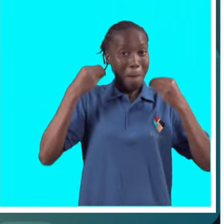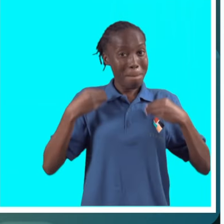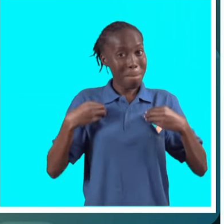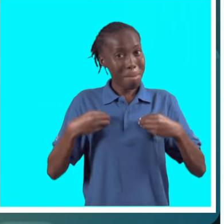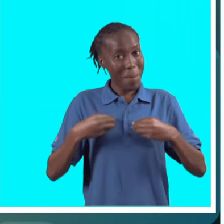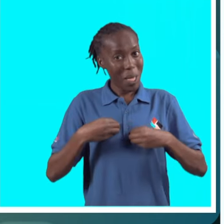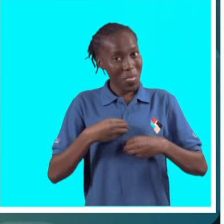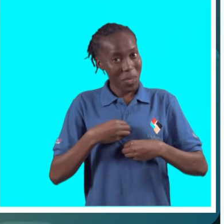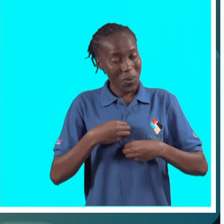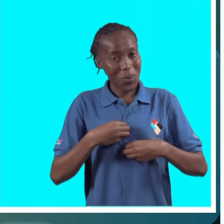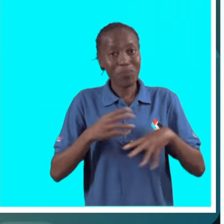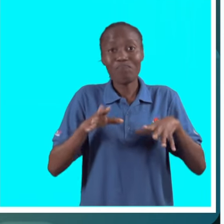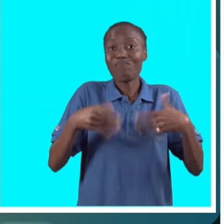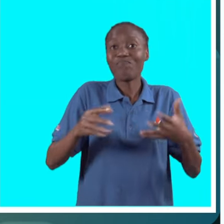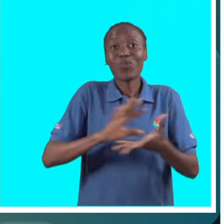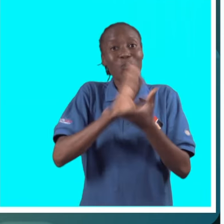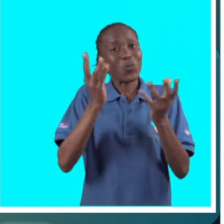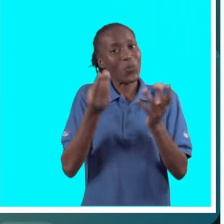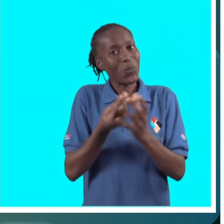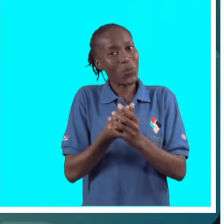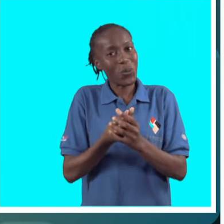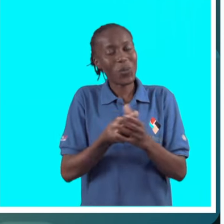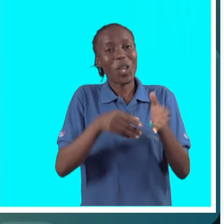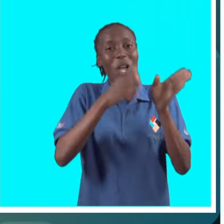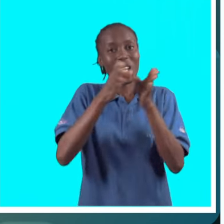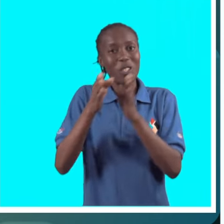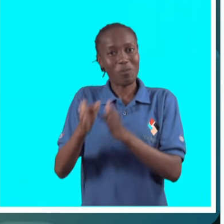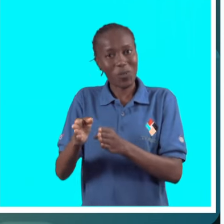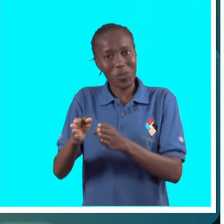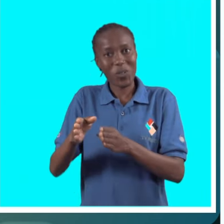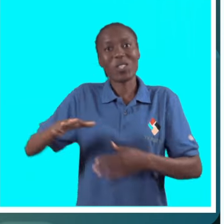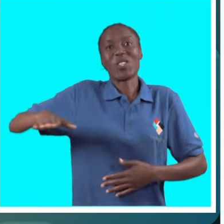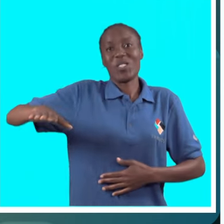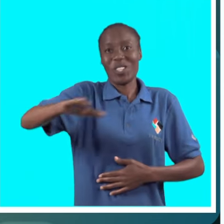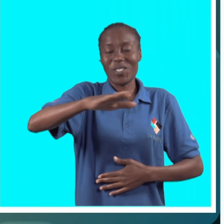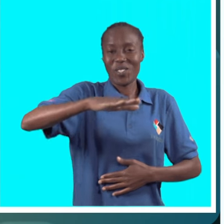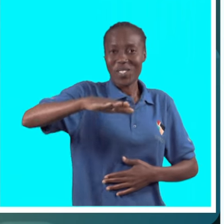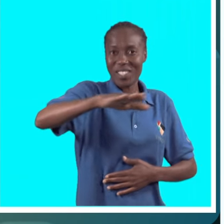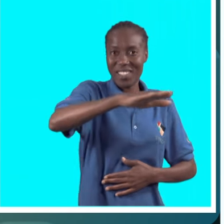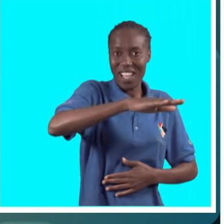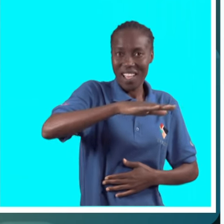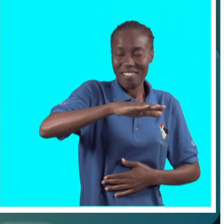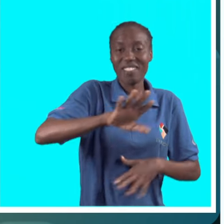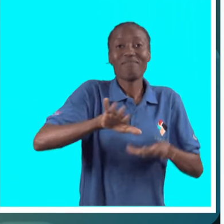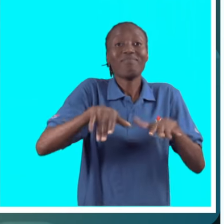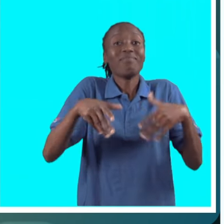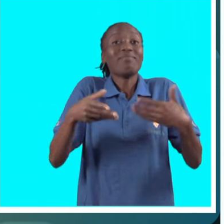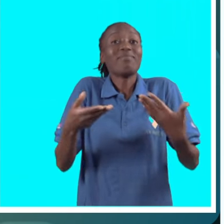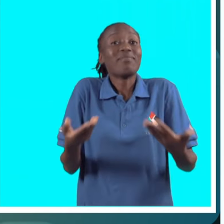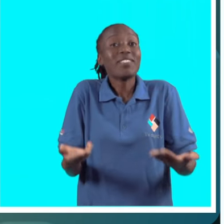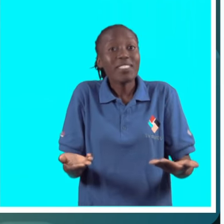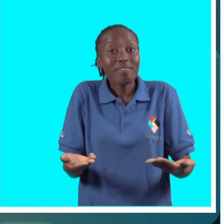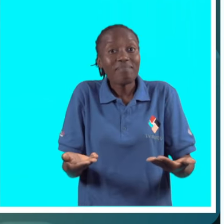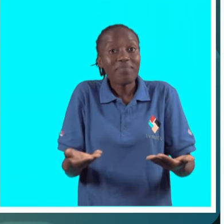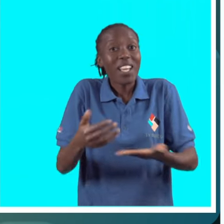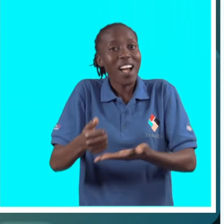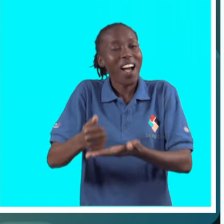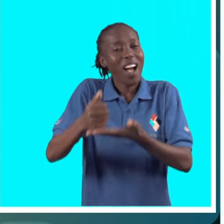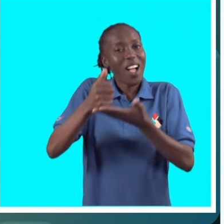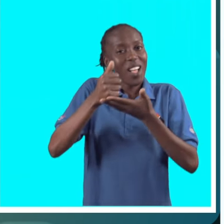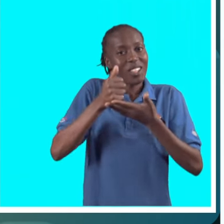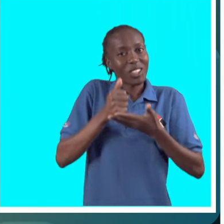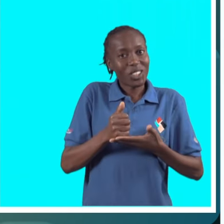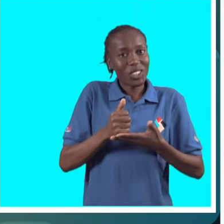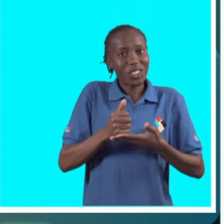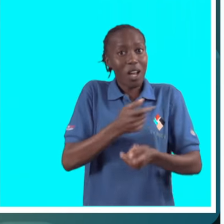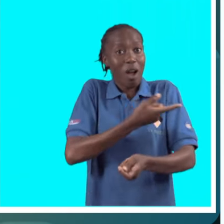por médicos, por todo tipo de sociedade, ajuda a